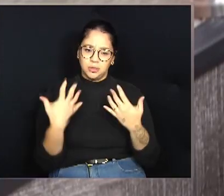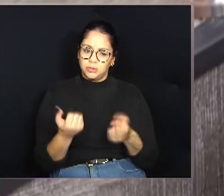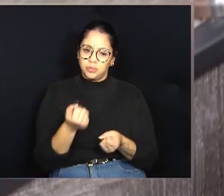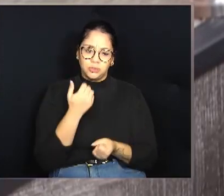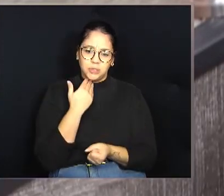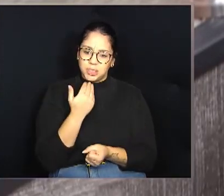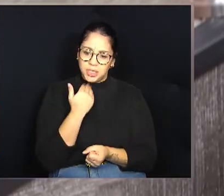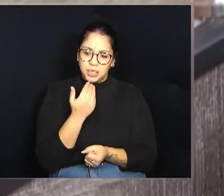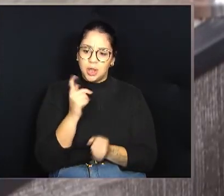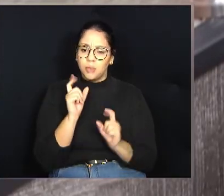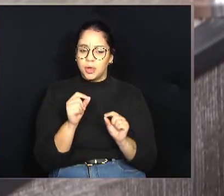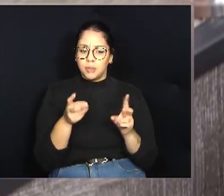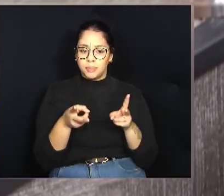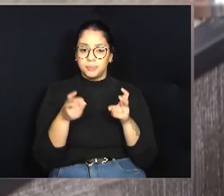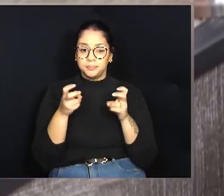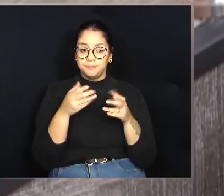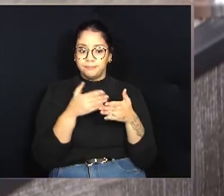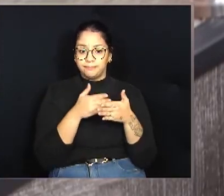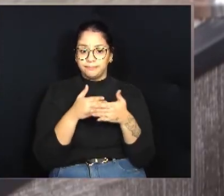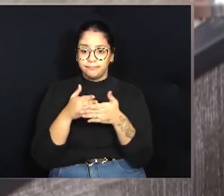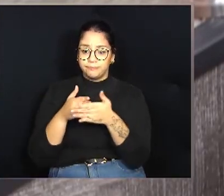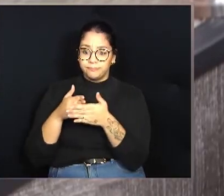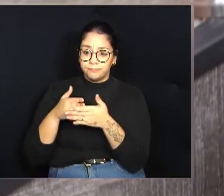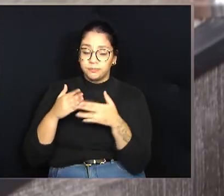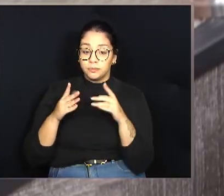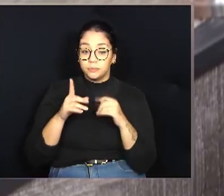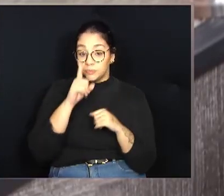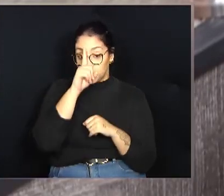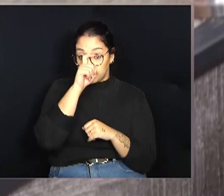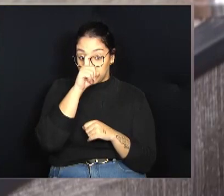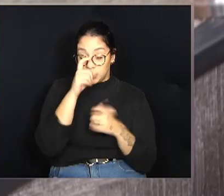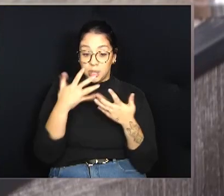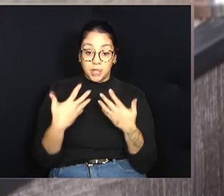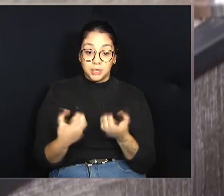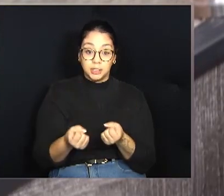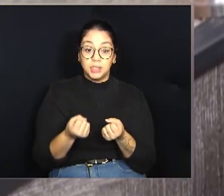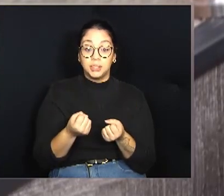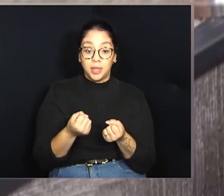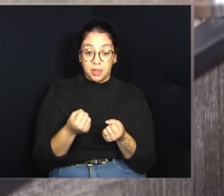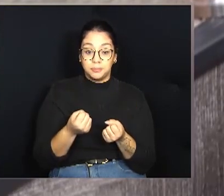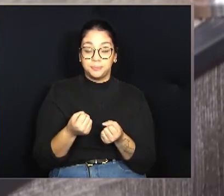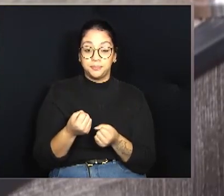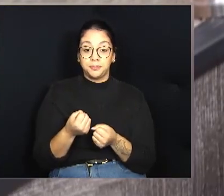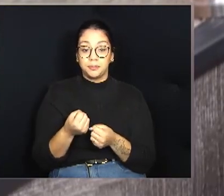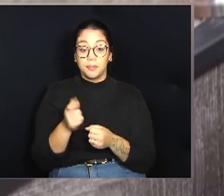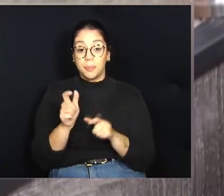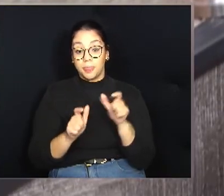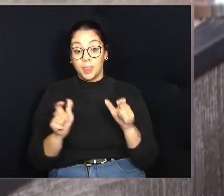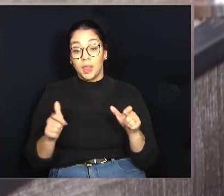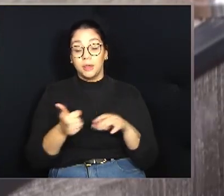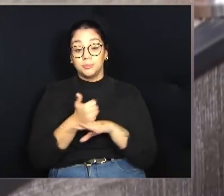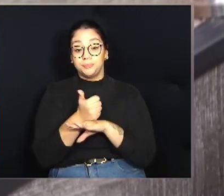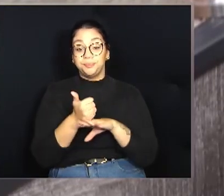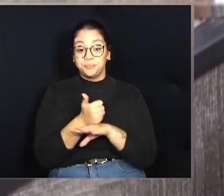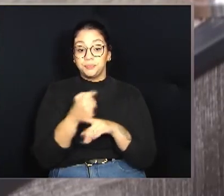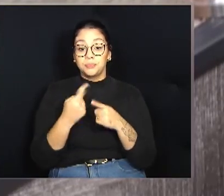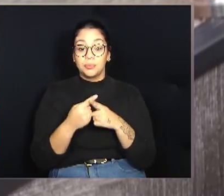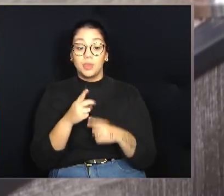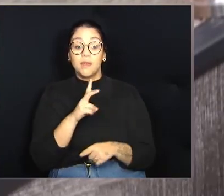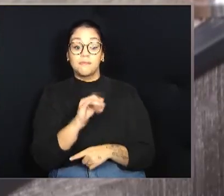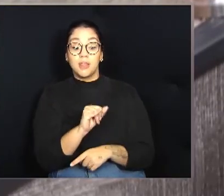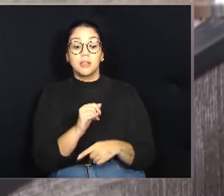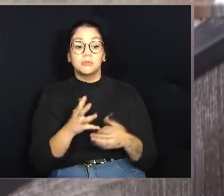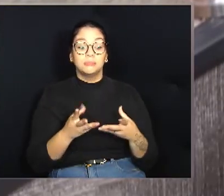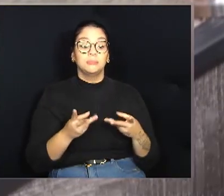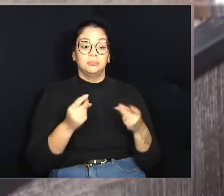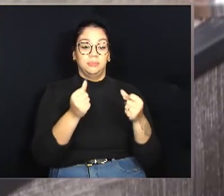percebe? Que o impedimento dos hospitais em aceitar essas profissionais é justamente por quê? Porque essas profissionais vão qualificar